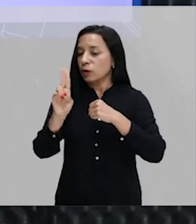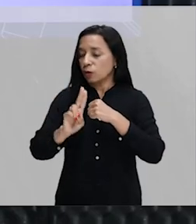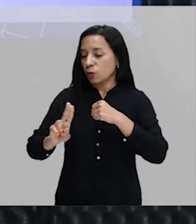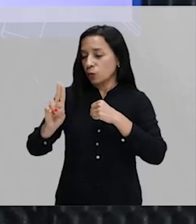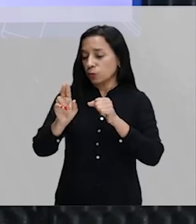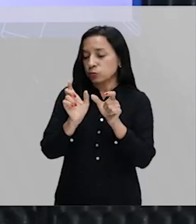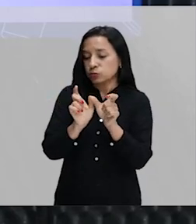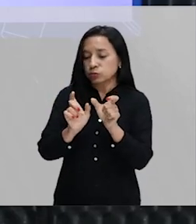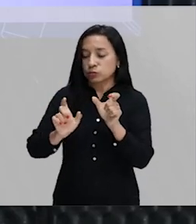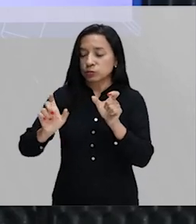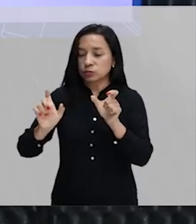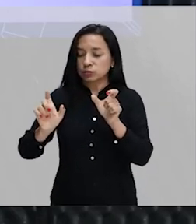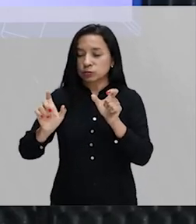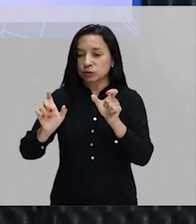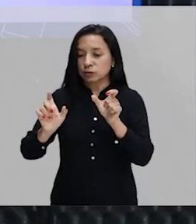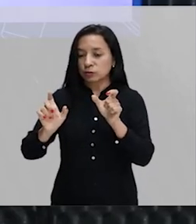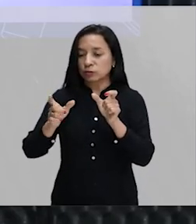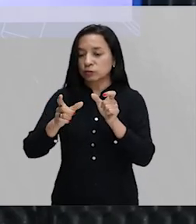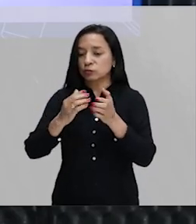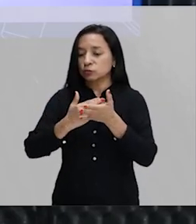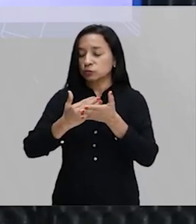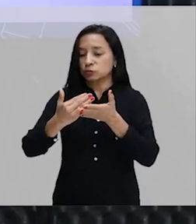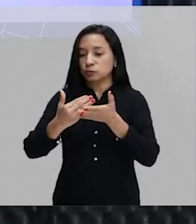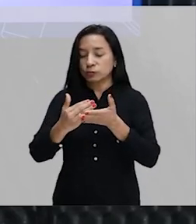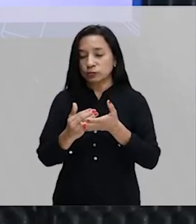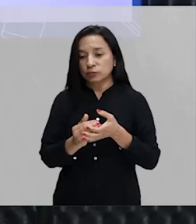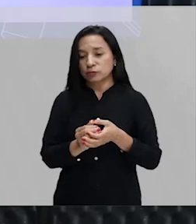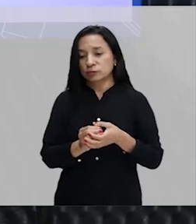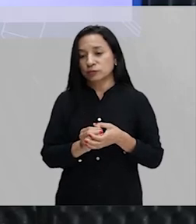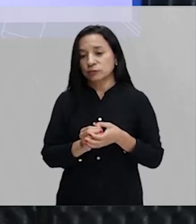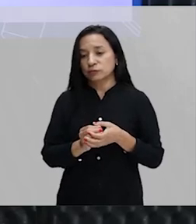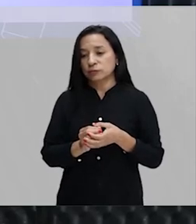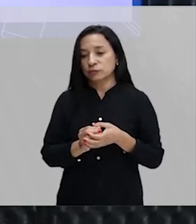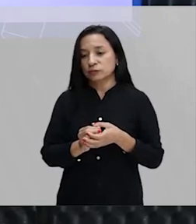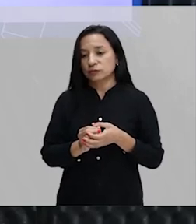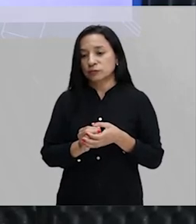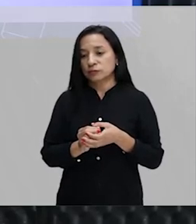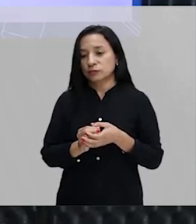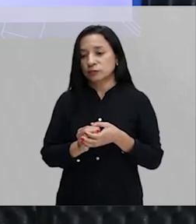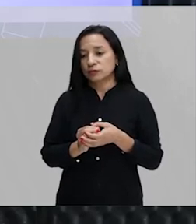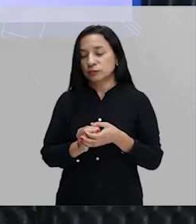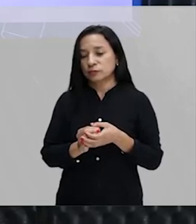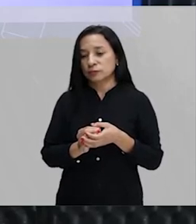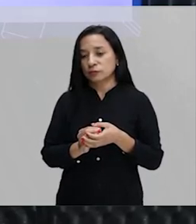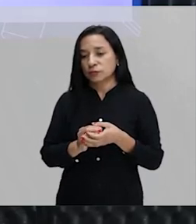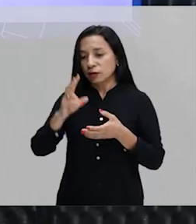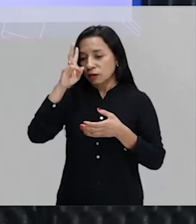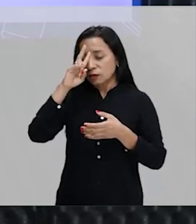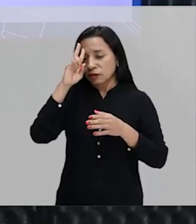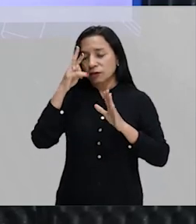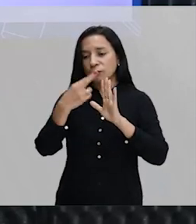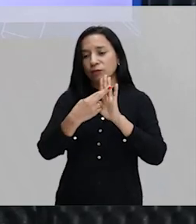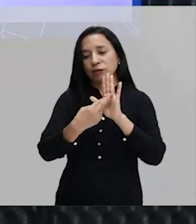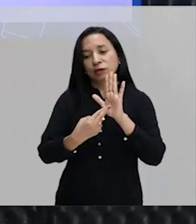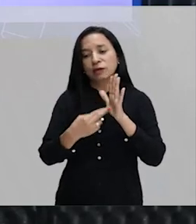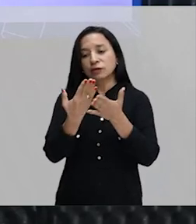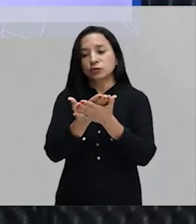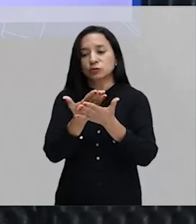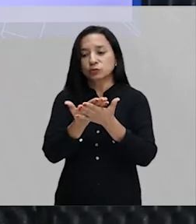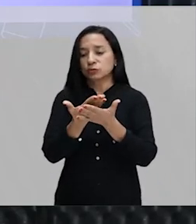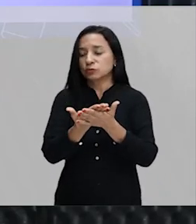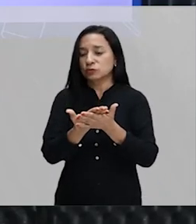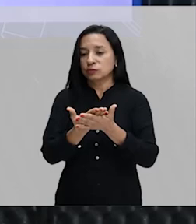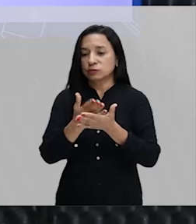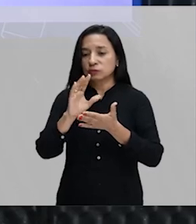terminação lá do início venido aqui está no participio lembra aquela regrinha que a gente estudou apenas